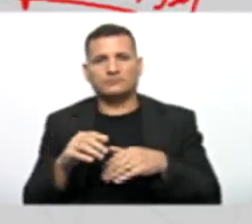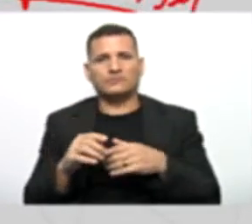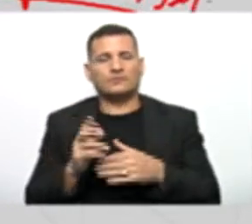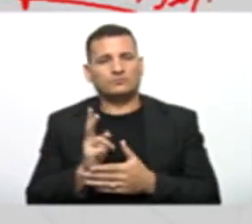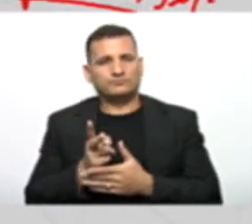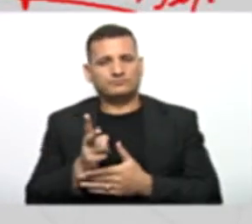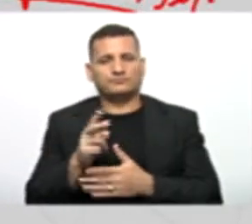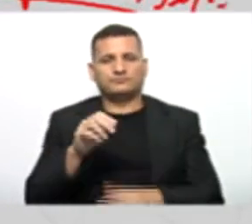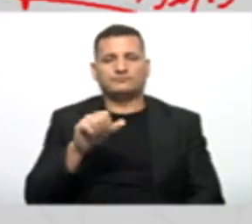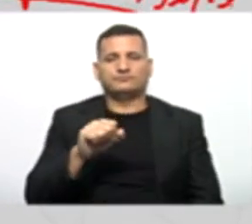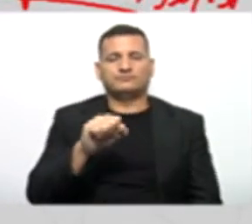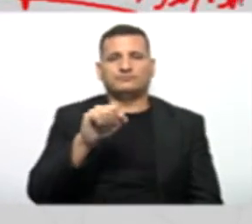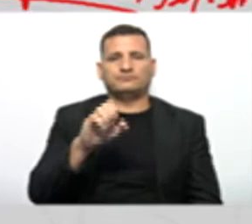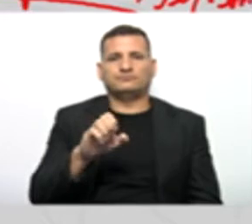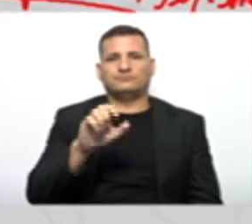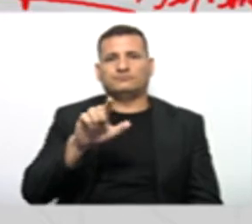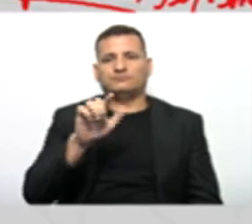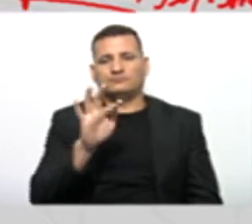Self Ponto